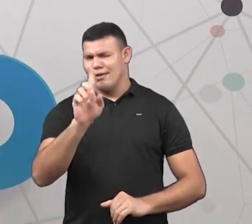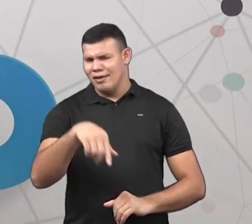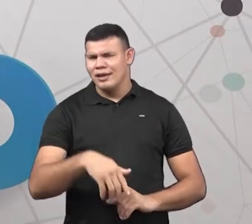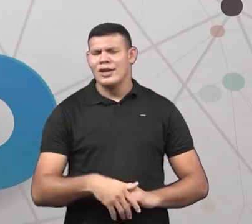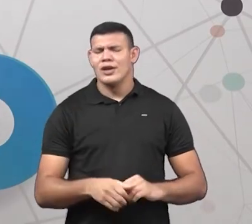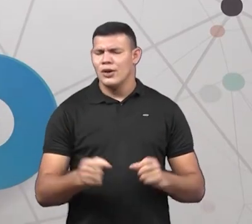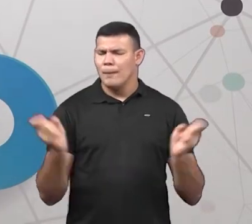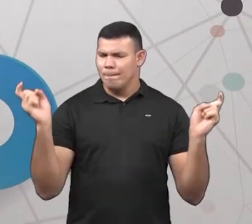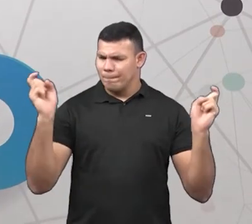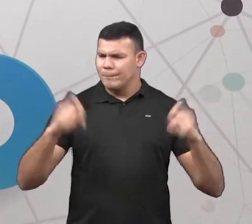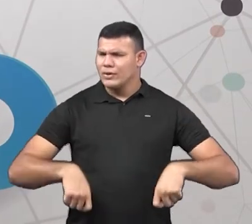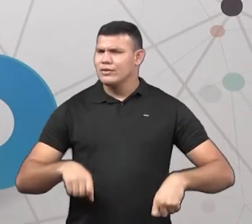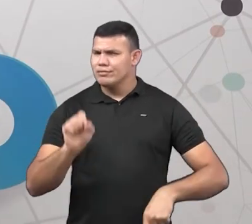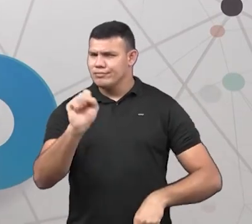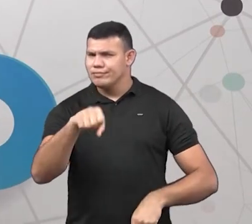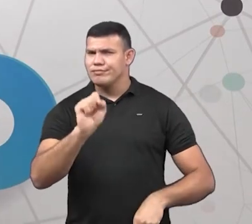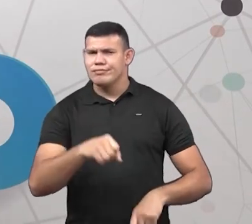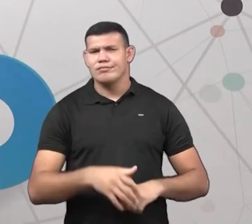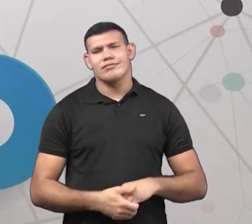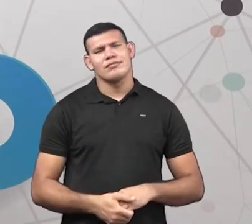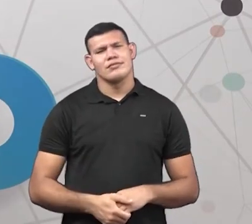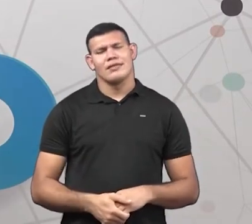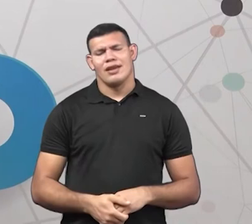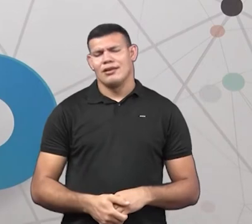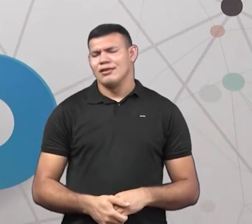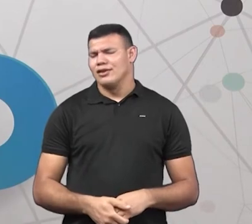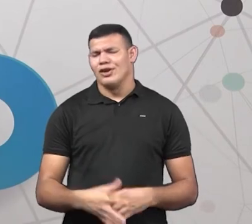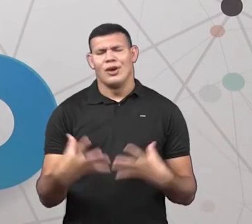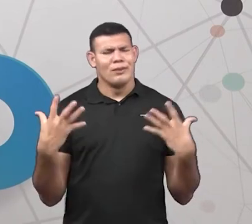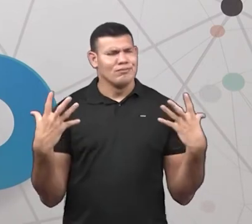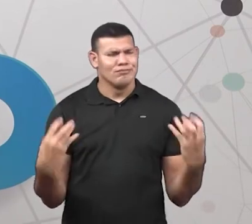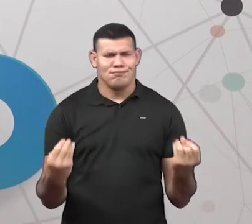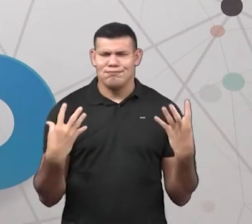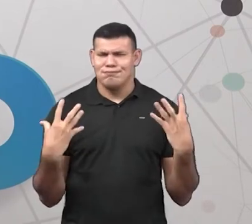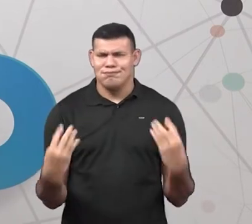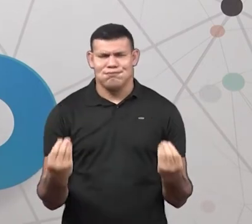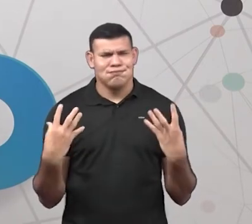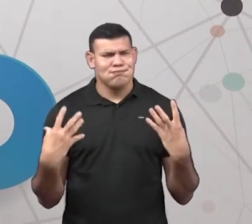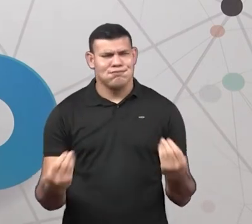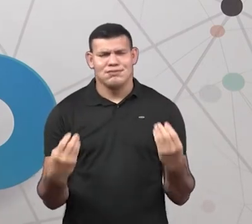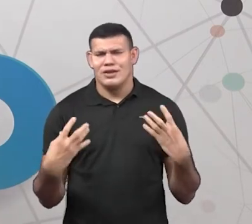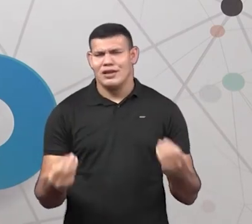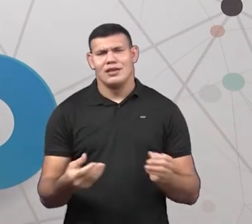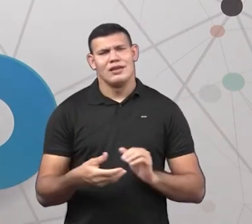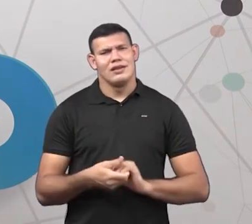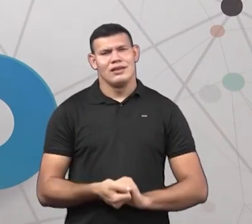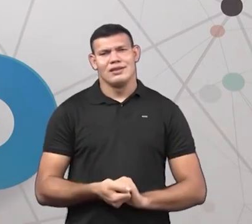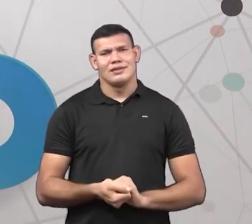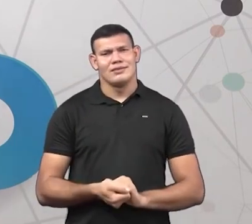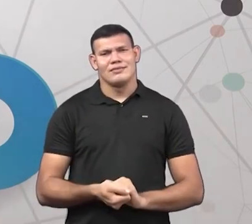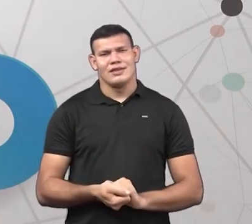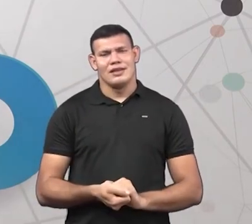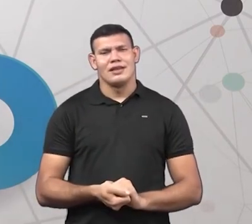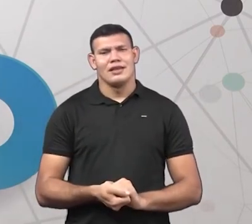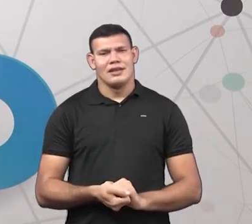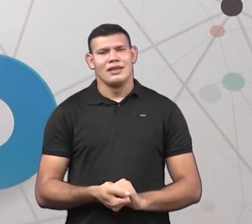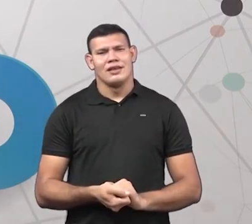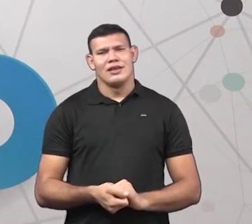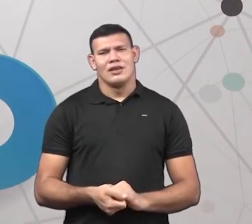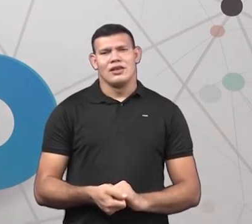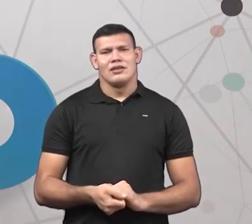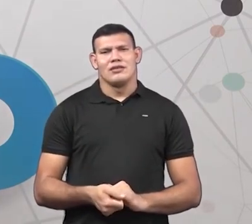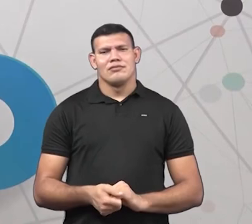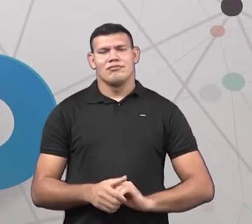pra nós fazermos com infinitos, vários produtos. É, vários elementos.